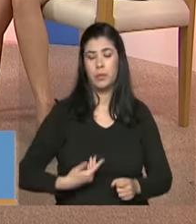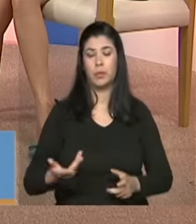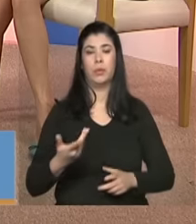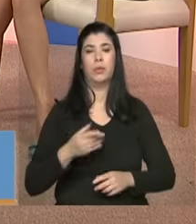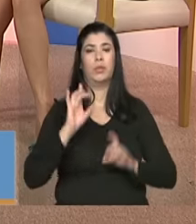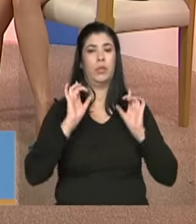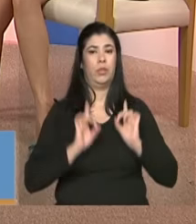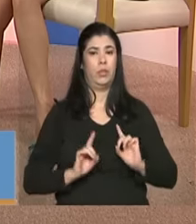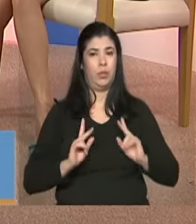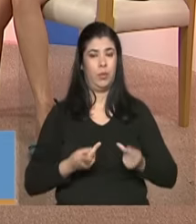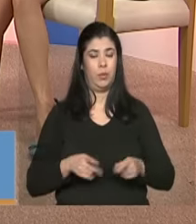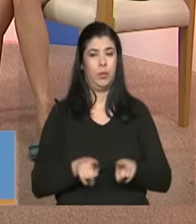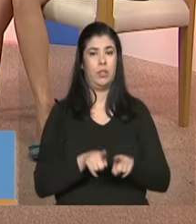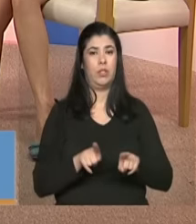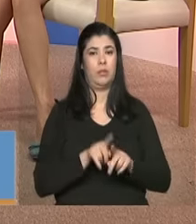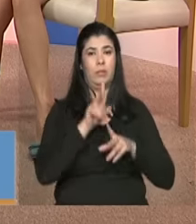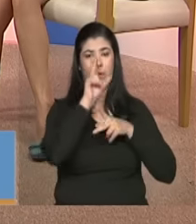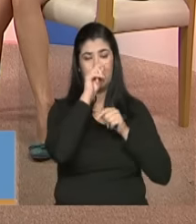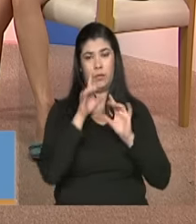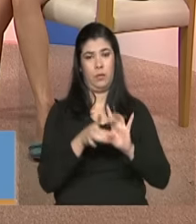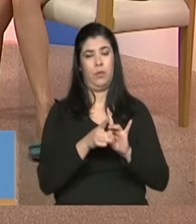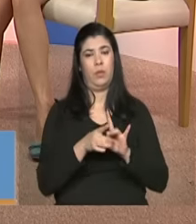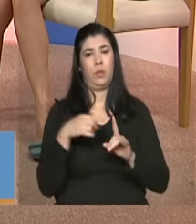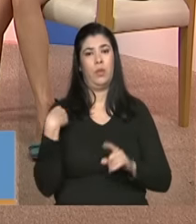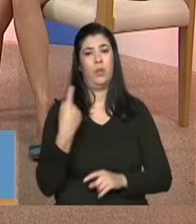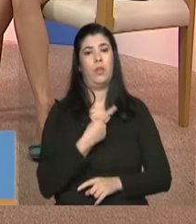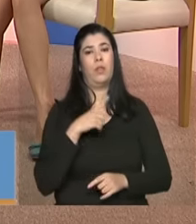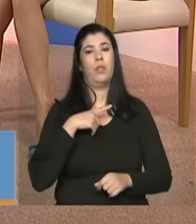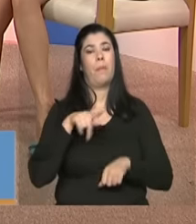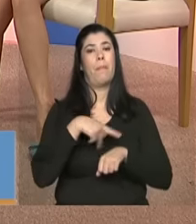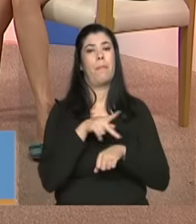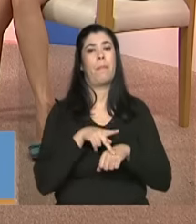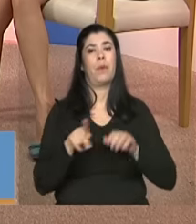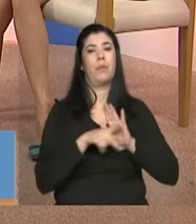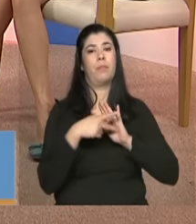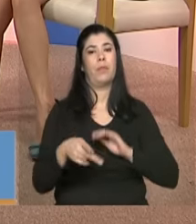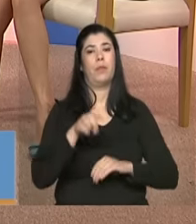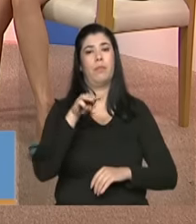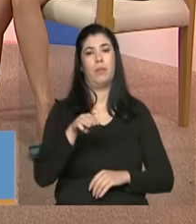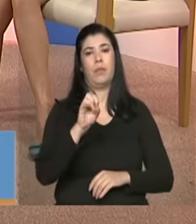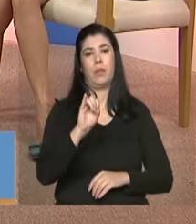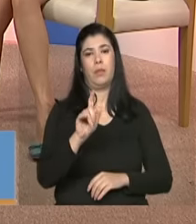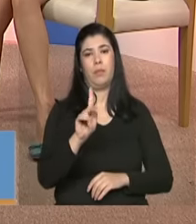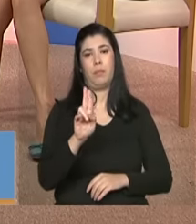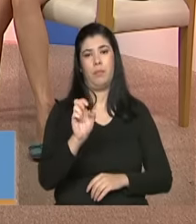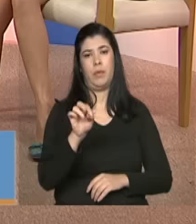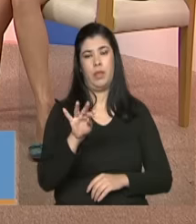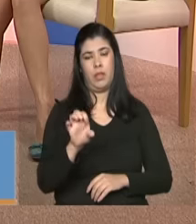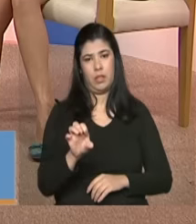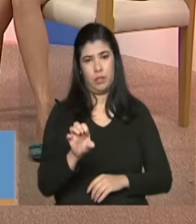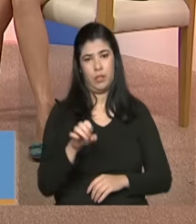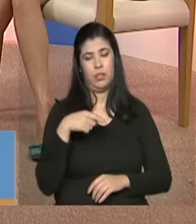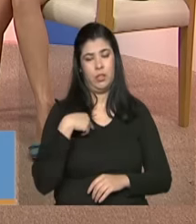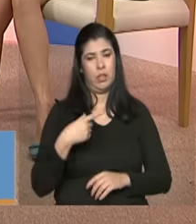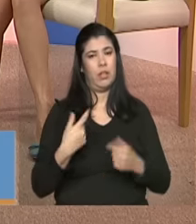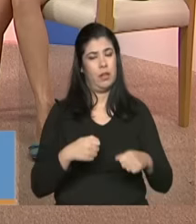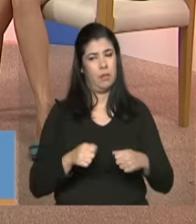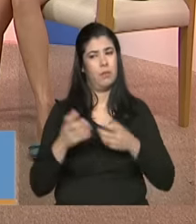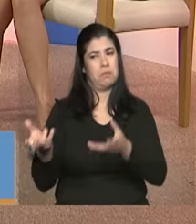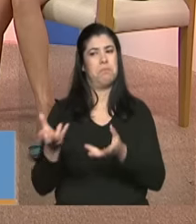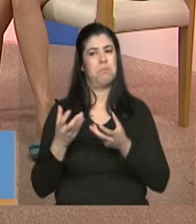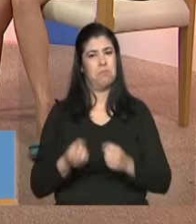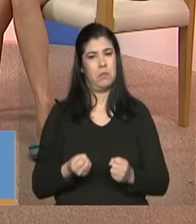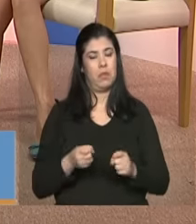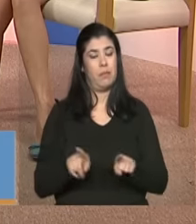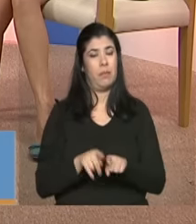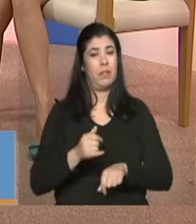conjunto vão fortalecer a vinda porque nós somos um país formado por migrantes então nós não queremos impedir a migração nós queremos é qualificar a